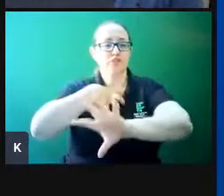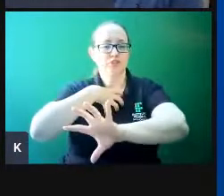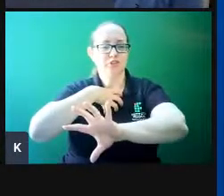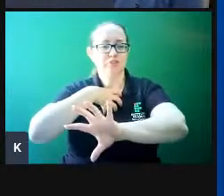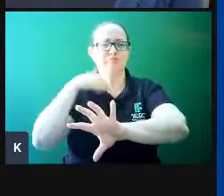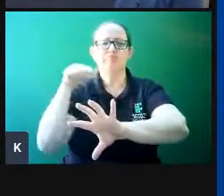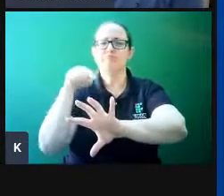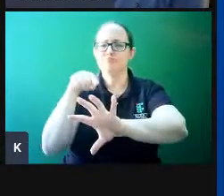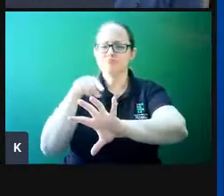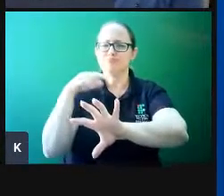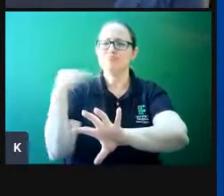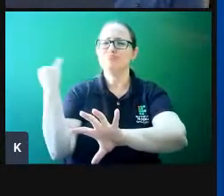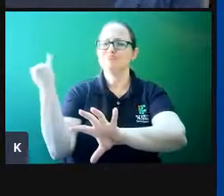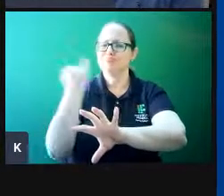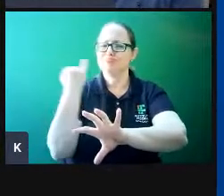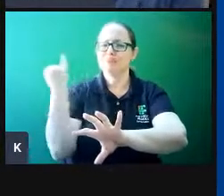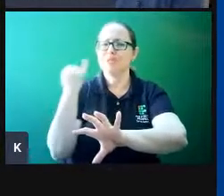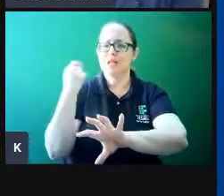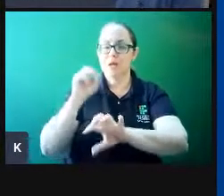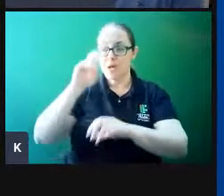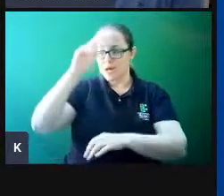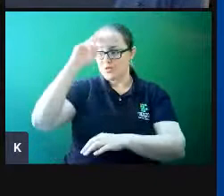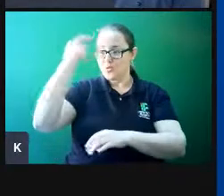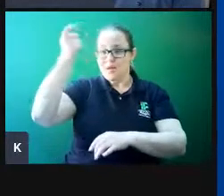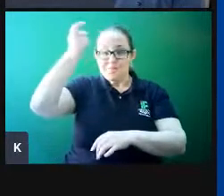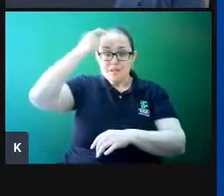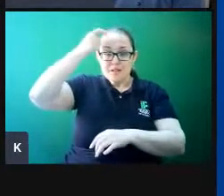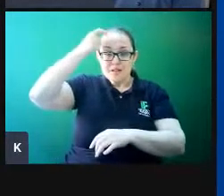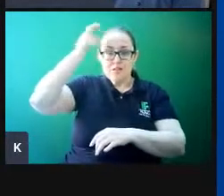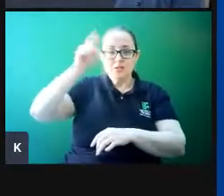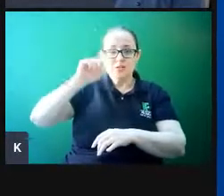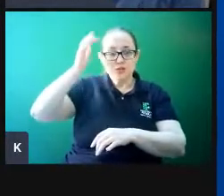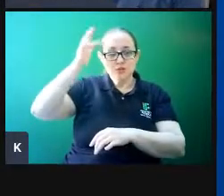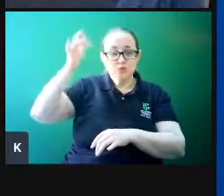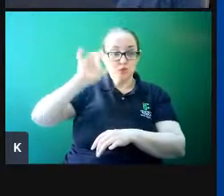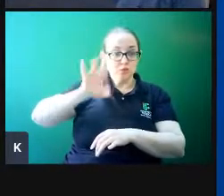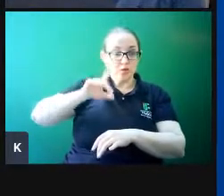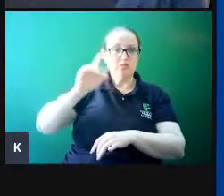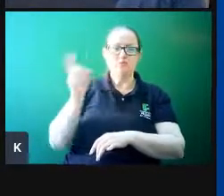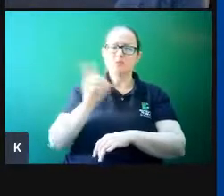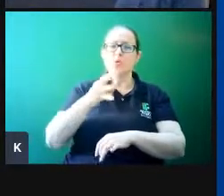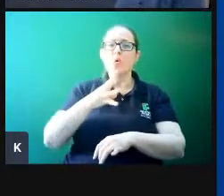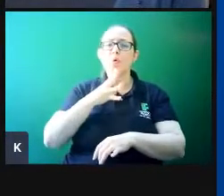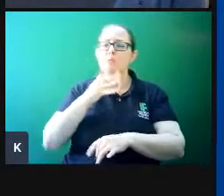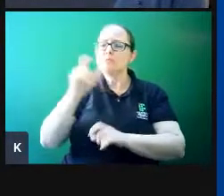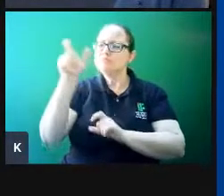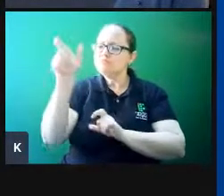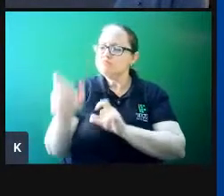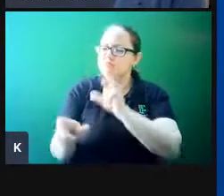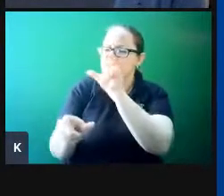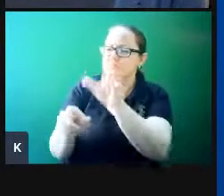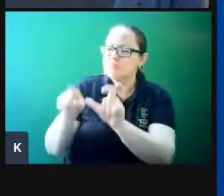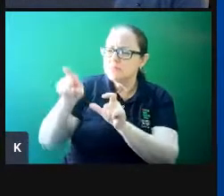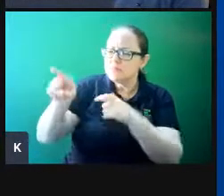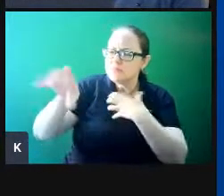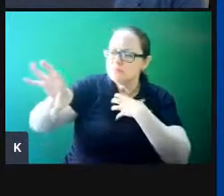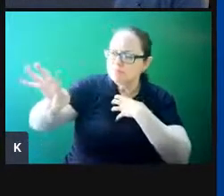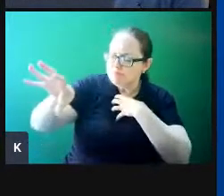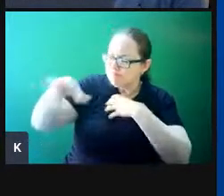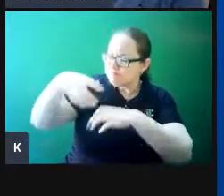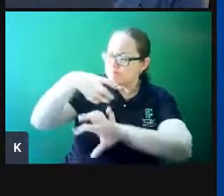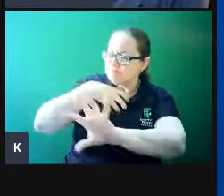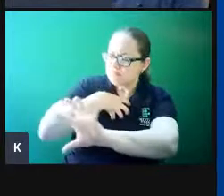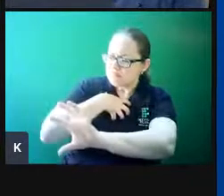precisa não tirar soluções da nossa cabeça, mas conhecer as pessoas, conhecer os dilemas das pessoas, e a partir das